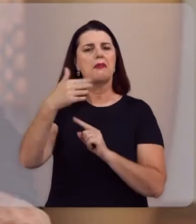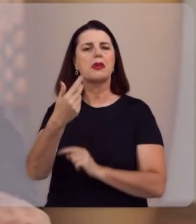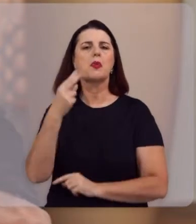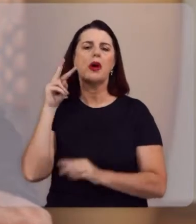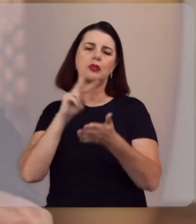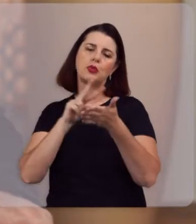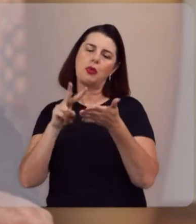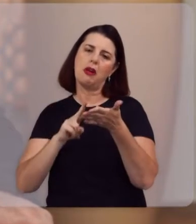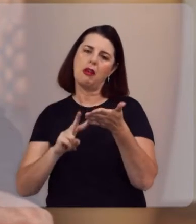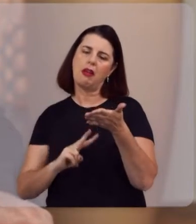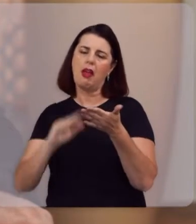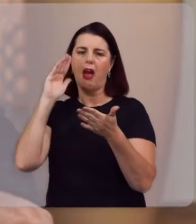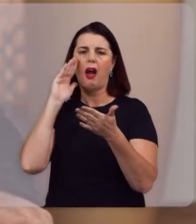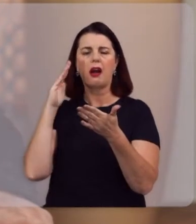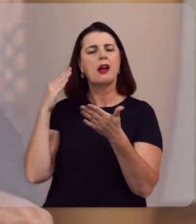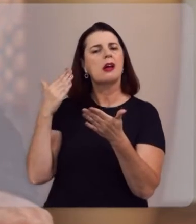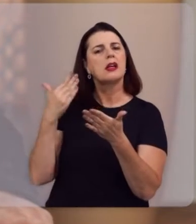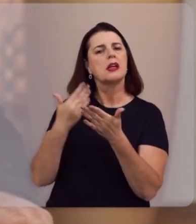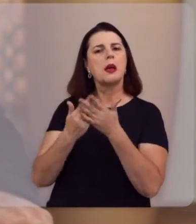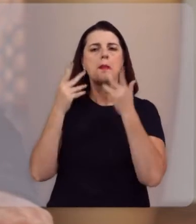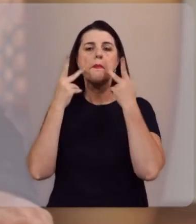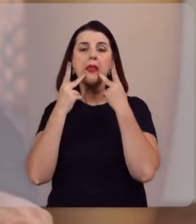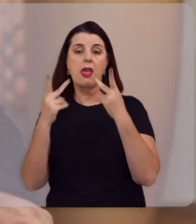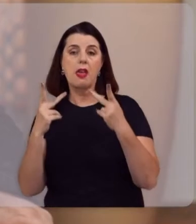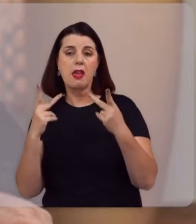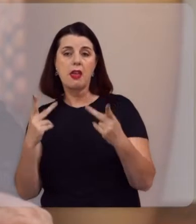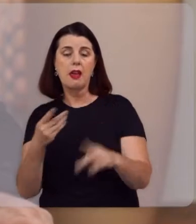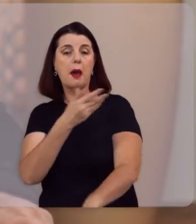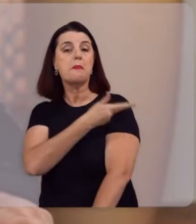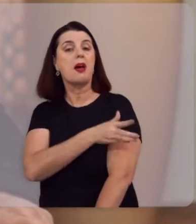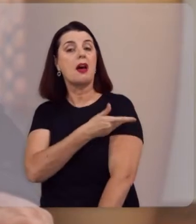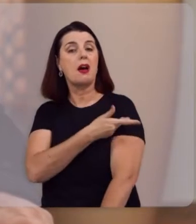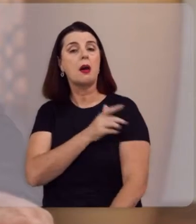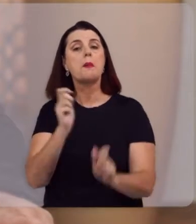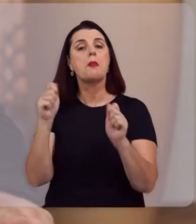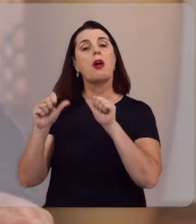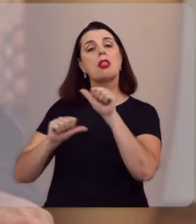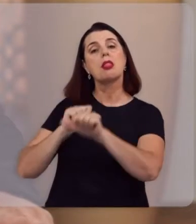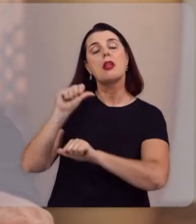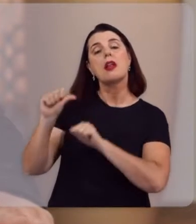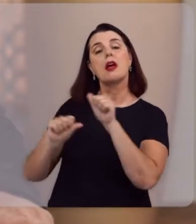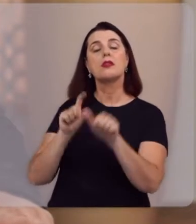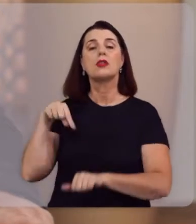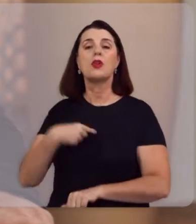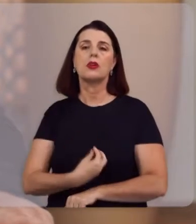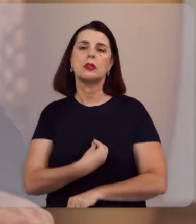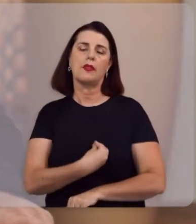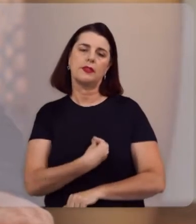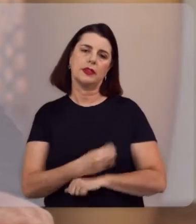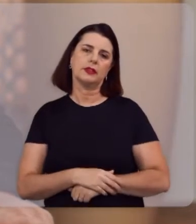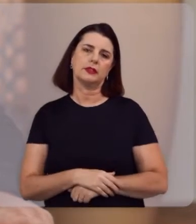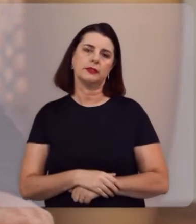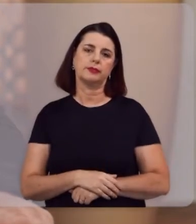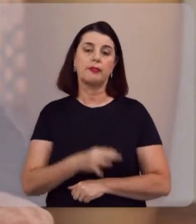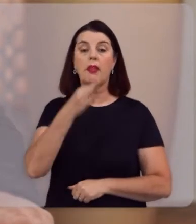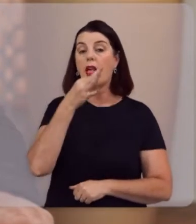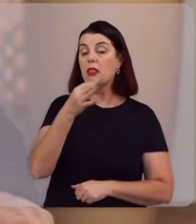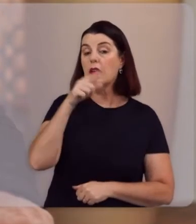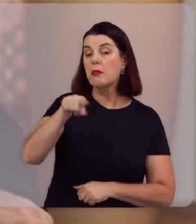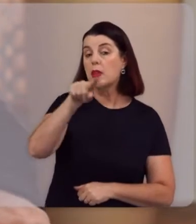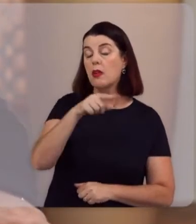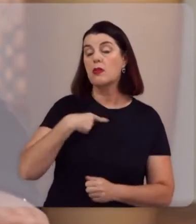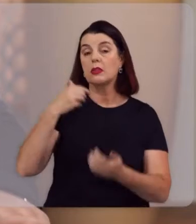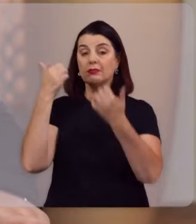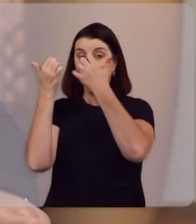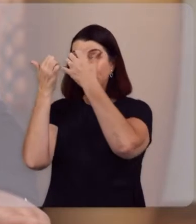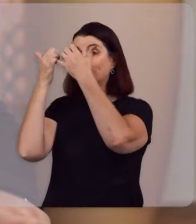quando lida, crida, pregada e praticada, transforma a nossa vida. Então, fica a dica para a